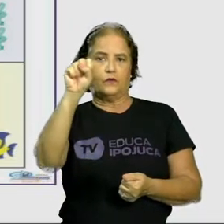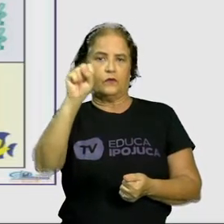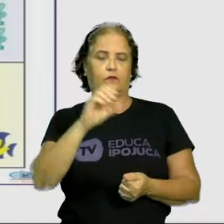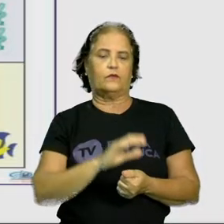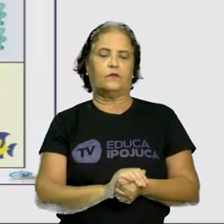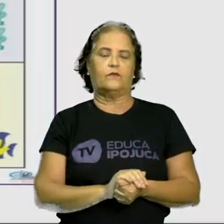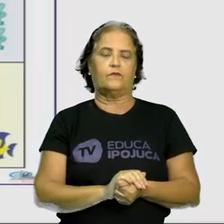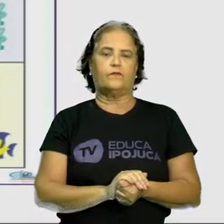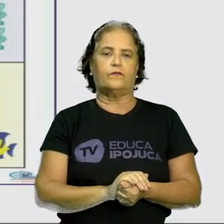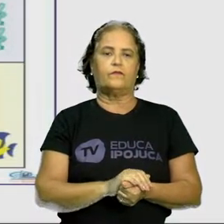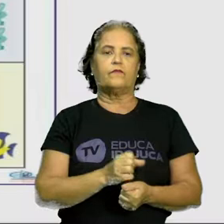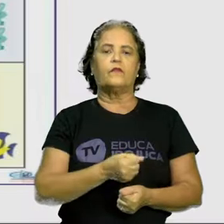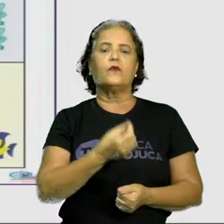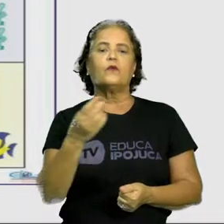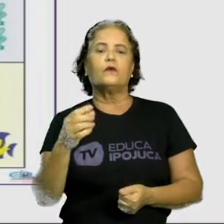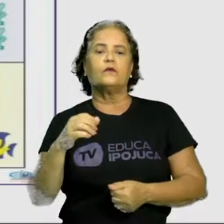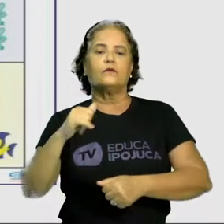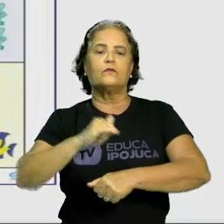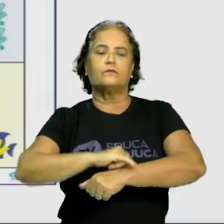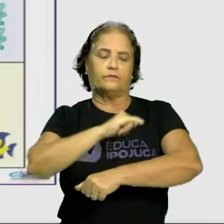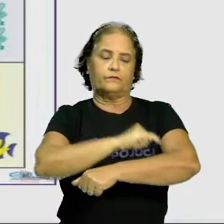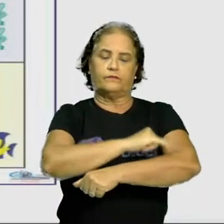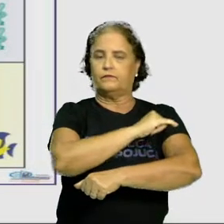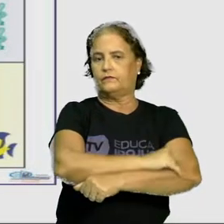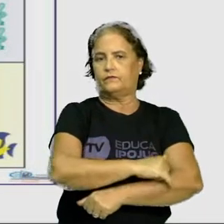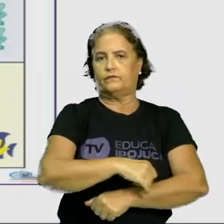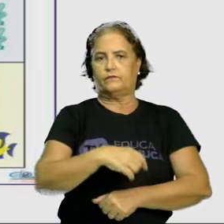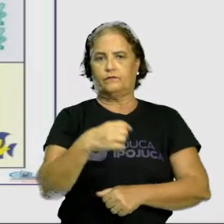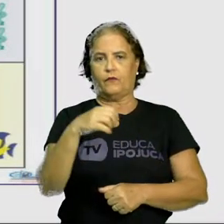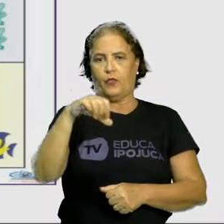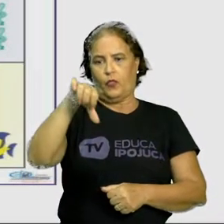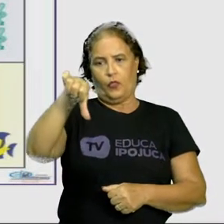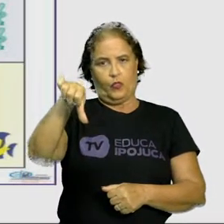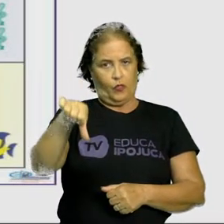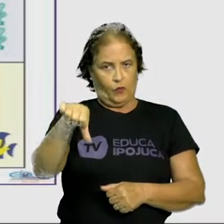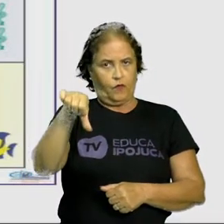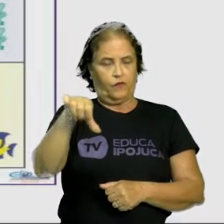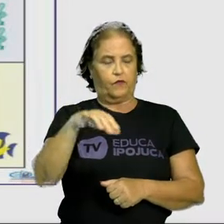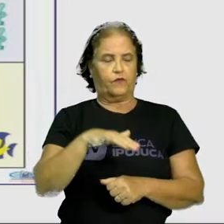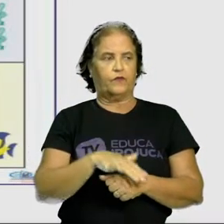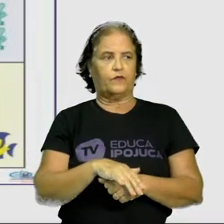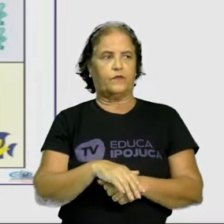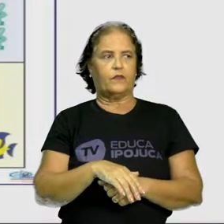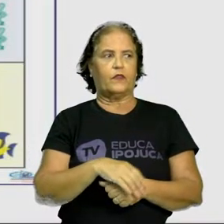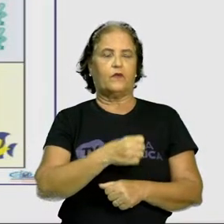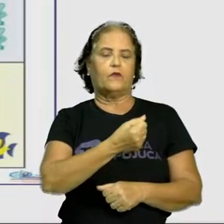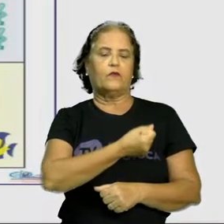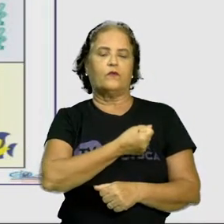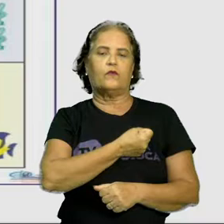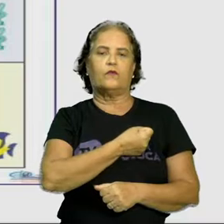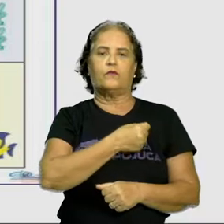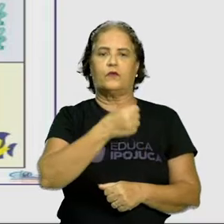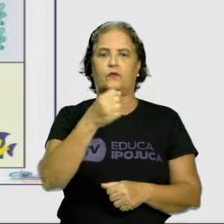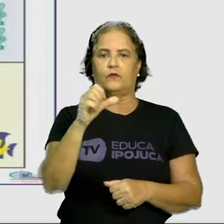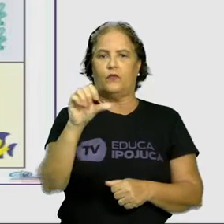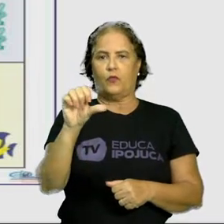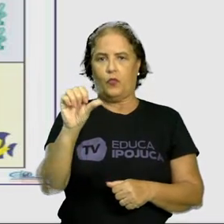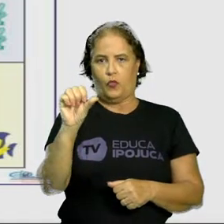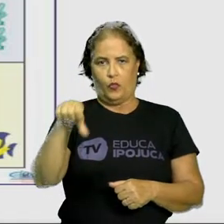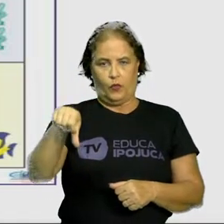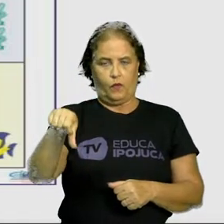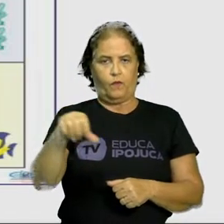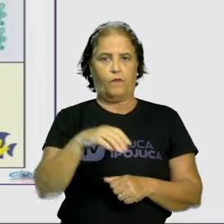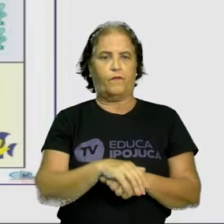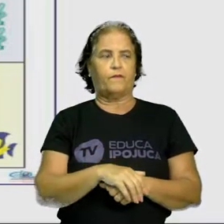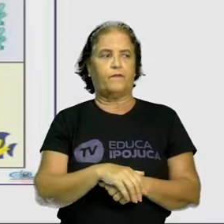quantos sapinhos, crianças? Temos aqui nove sapinhos, que é representado pelo número 9. E aqui